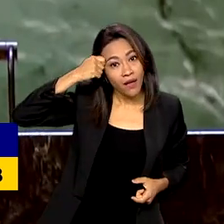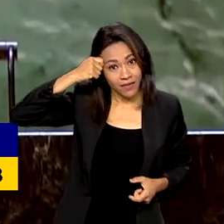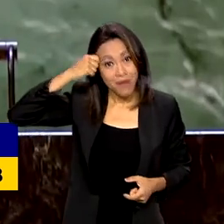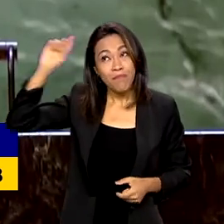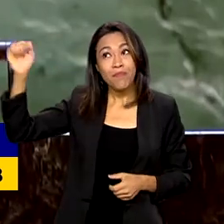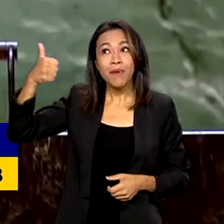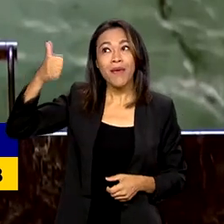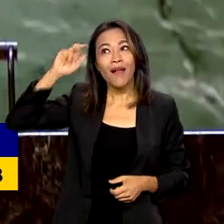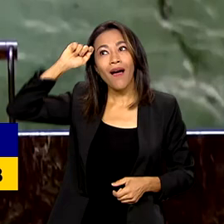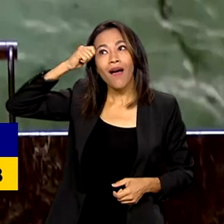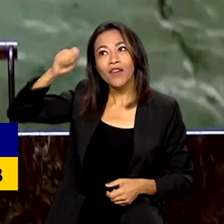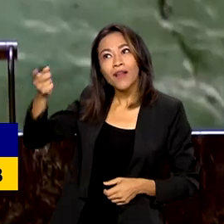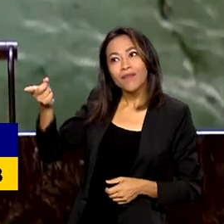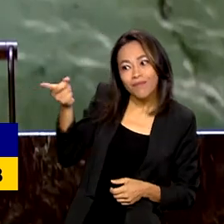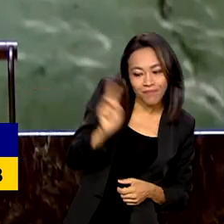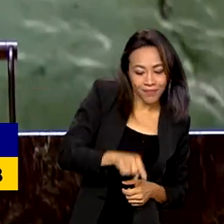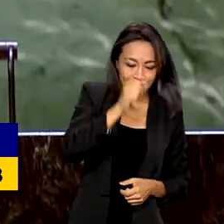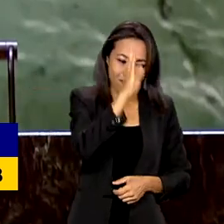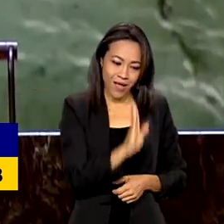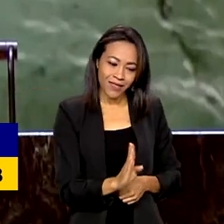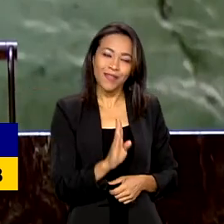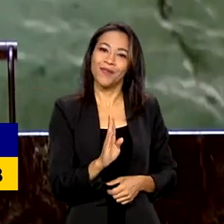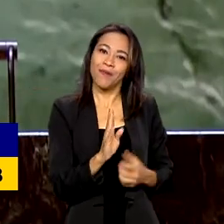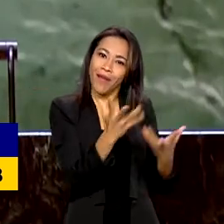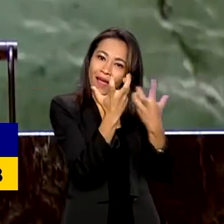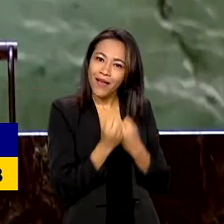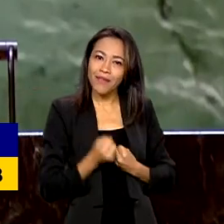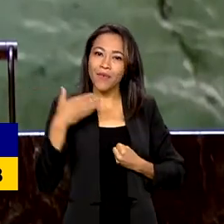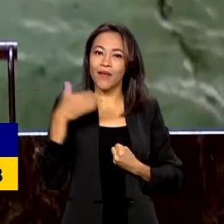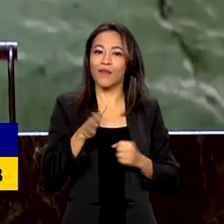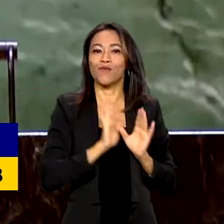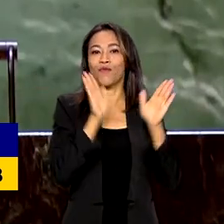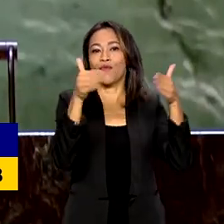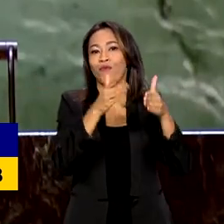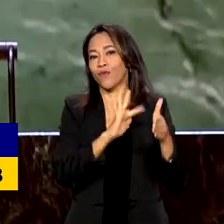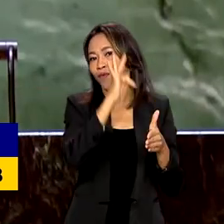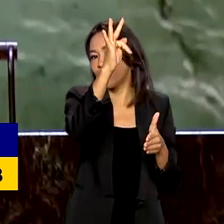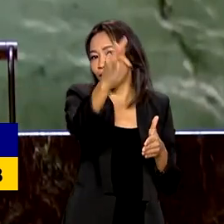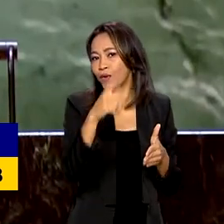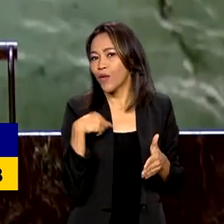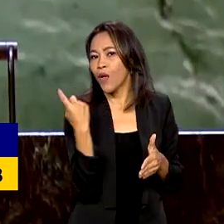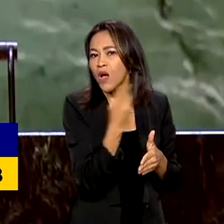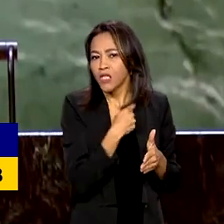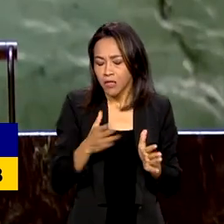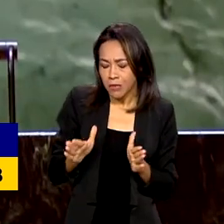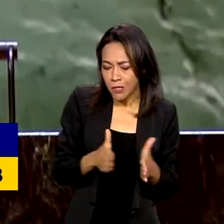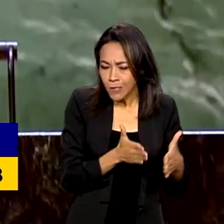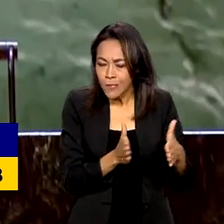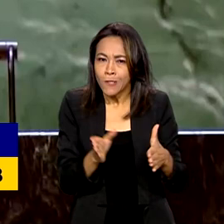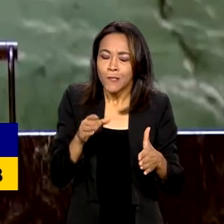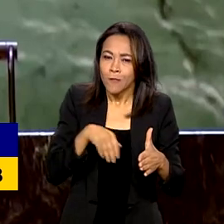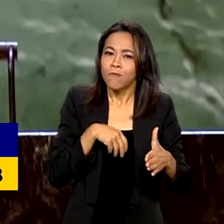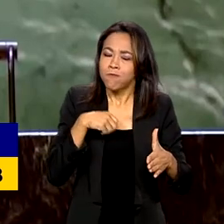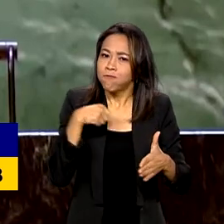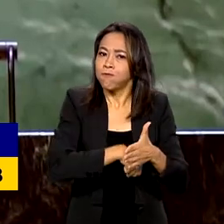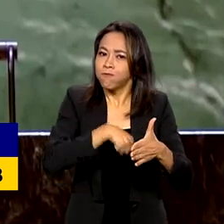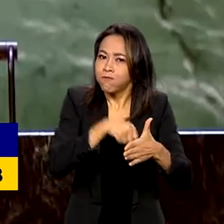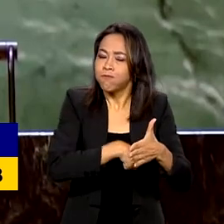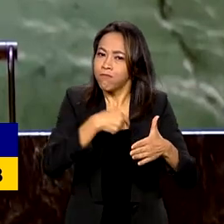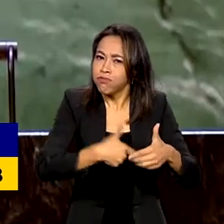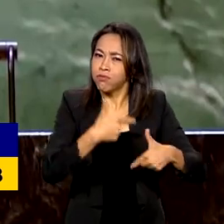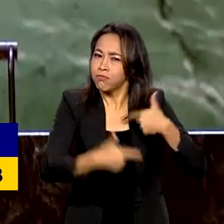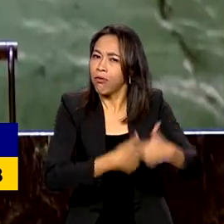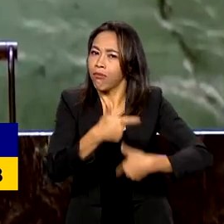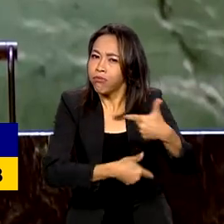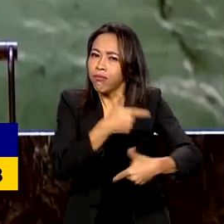receber este grande e importante Fórum no futuro. Nosso país ainda tem um caminho árduo para promover os direitos que a nossa